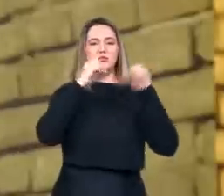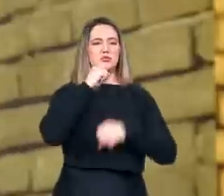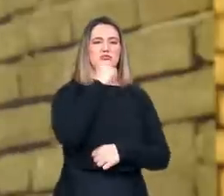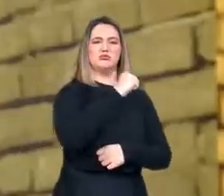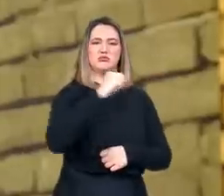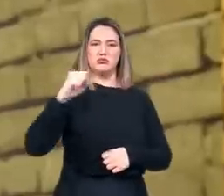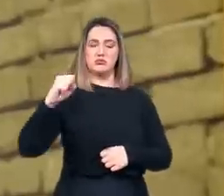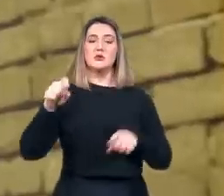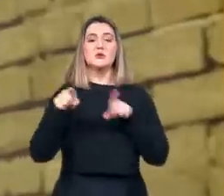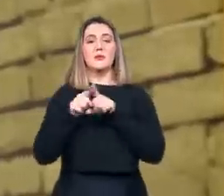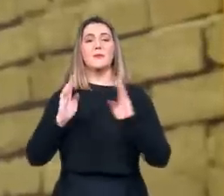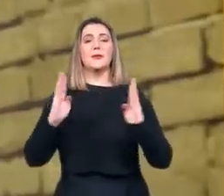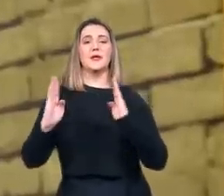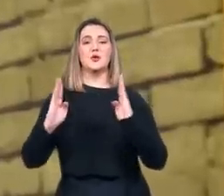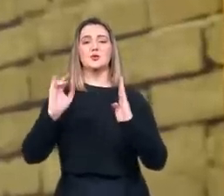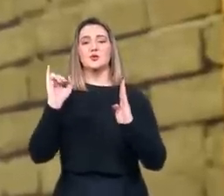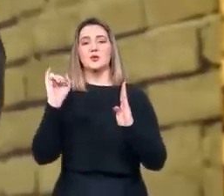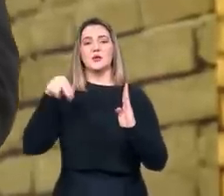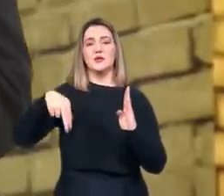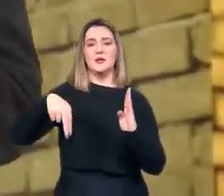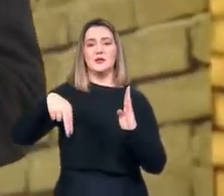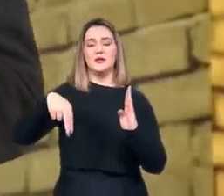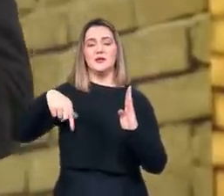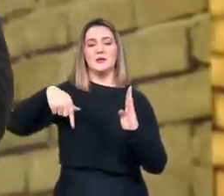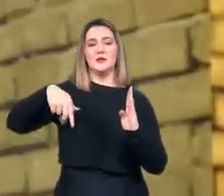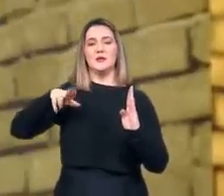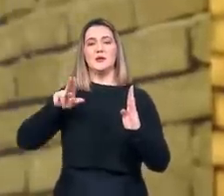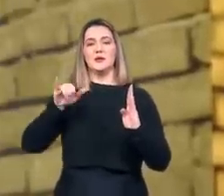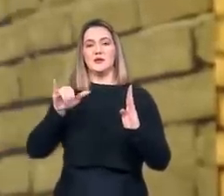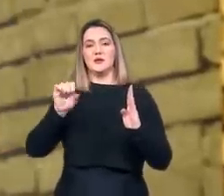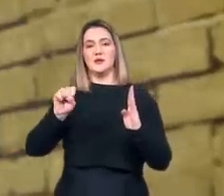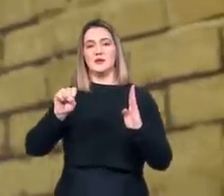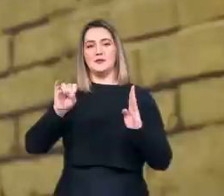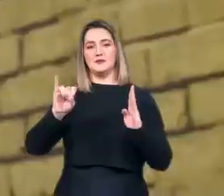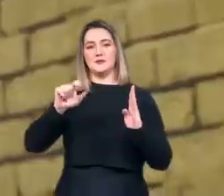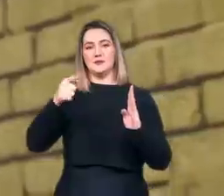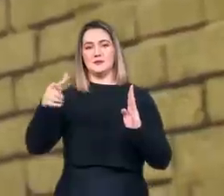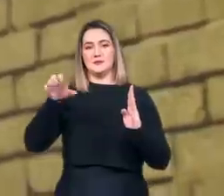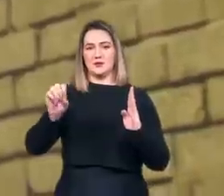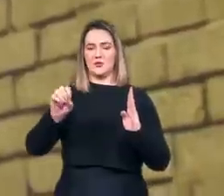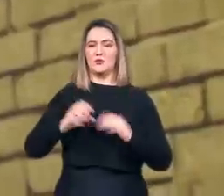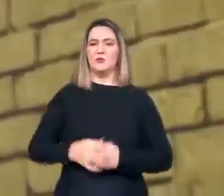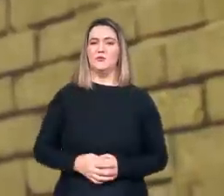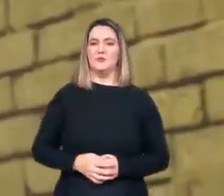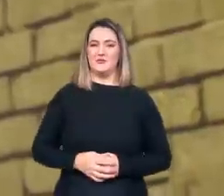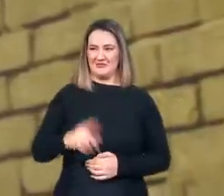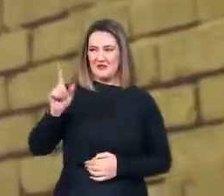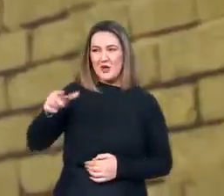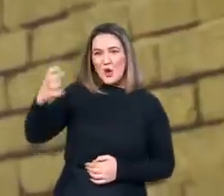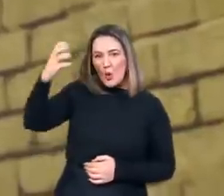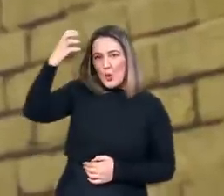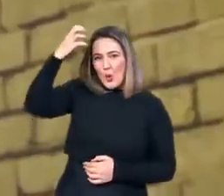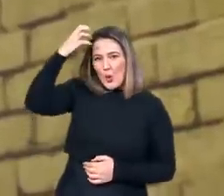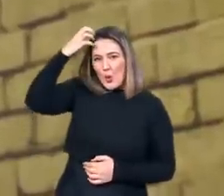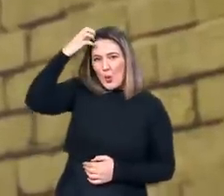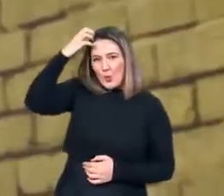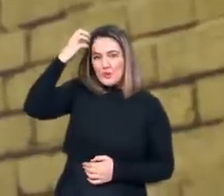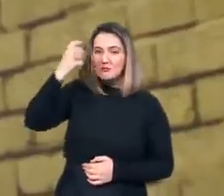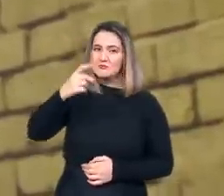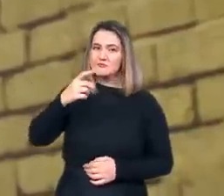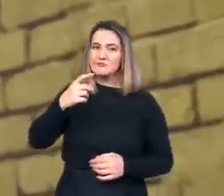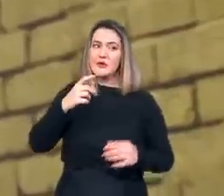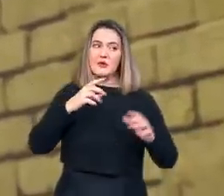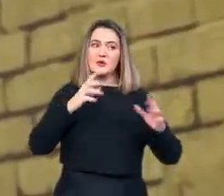Inquisição. Ora, não foi bem uma meia-culpa da parte do Papa como anunciaram as mais diferentes